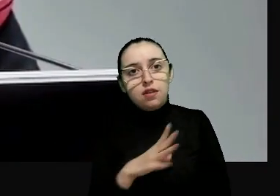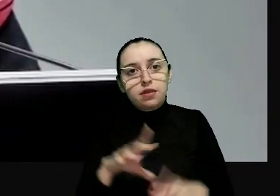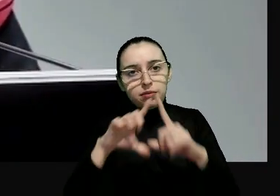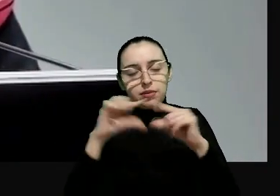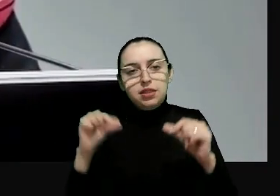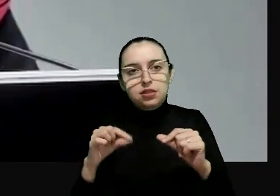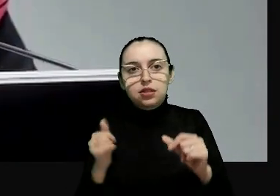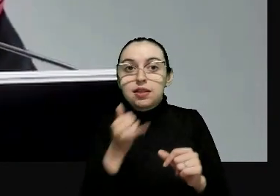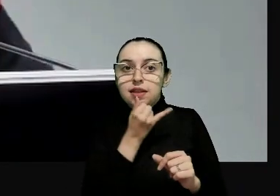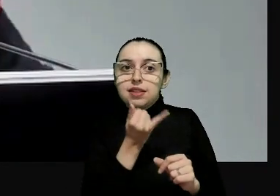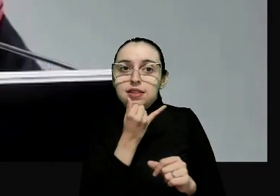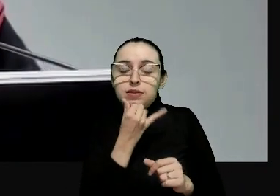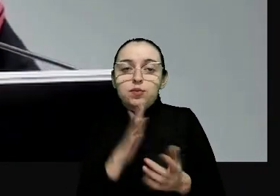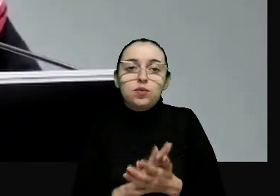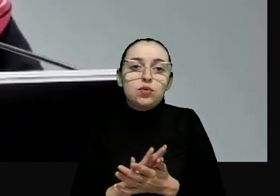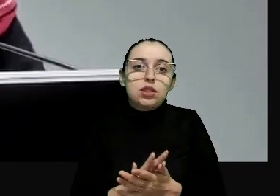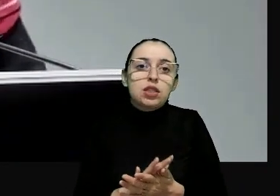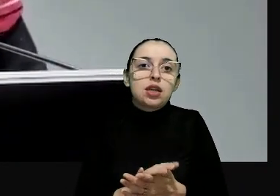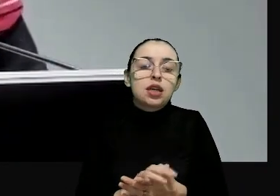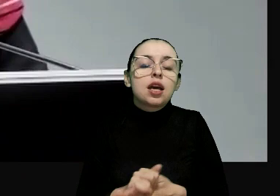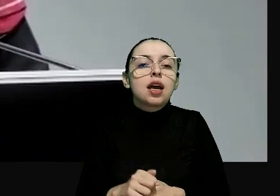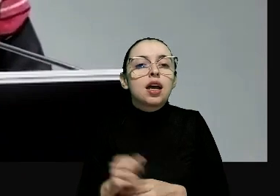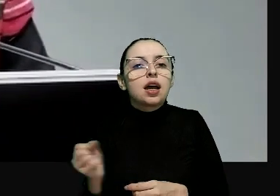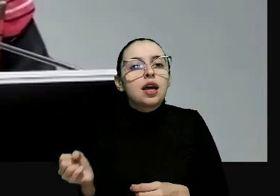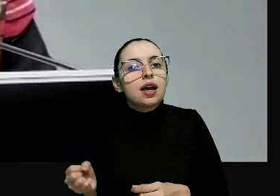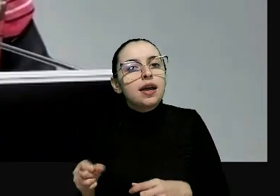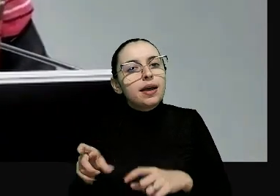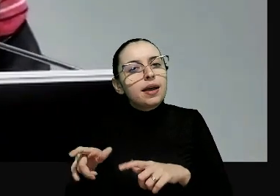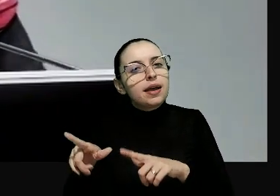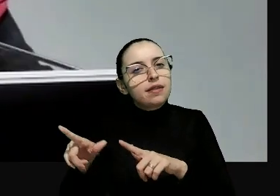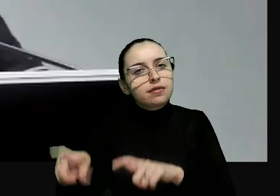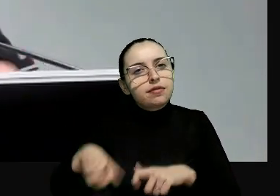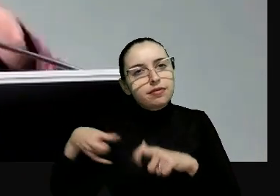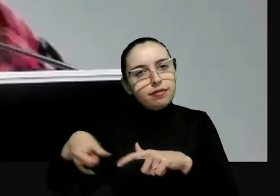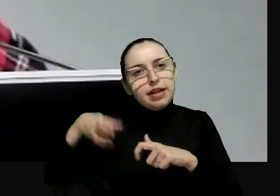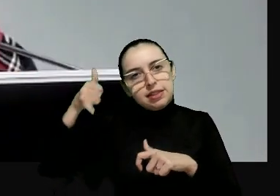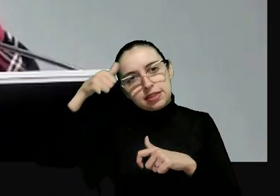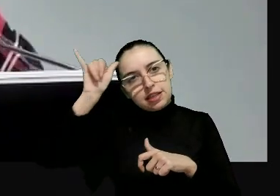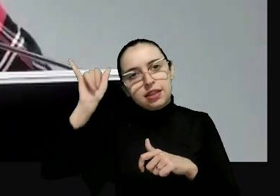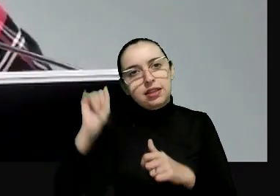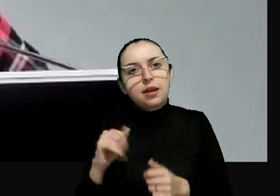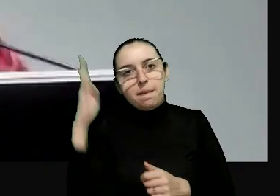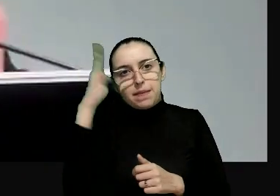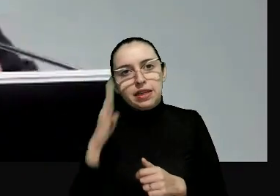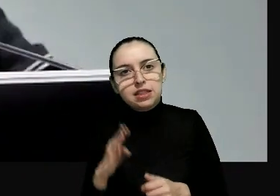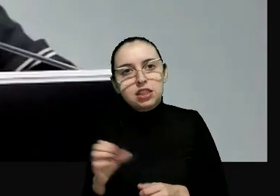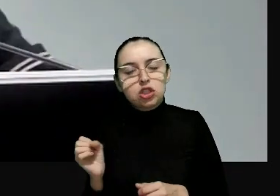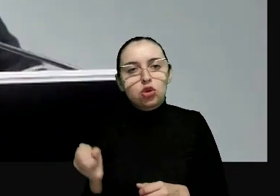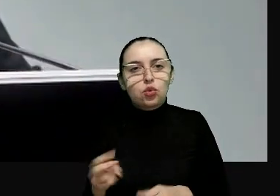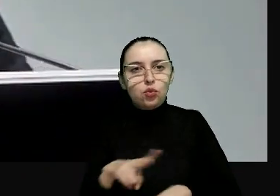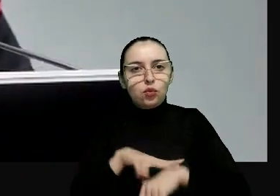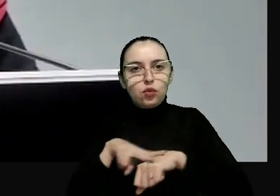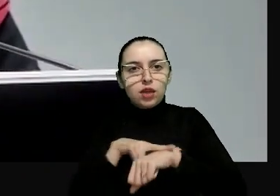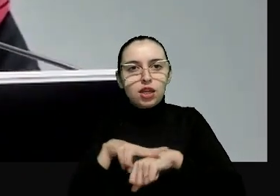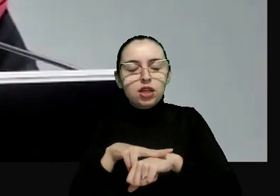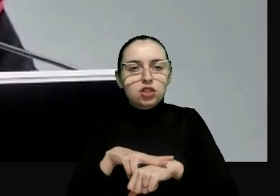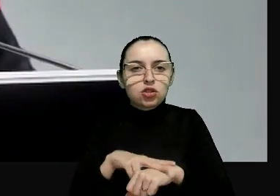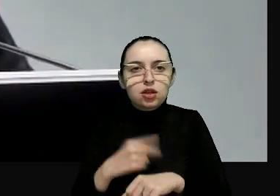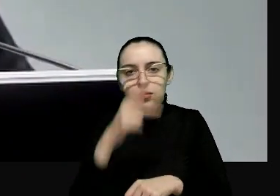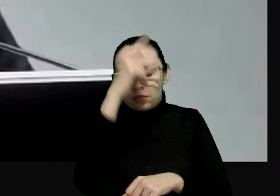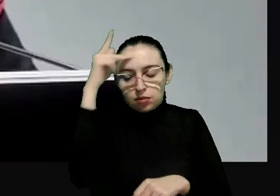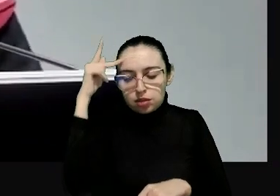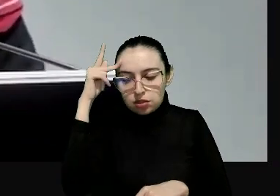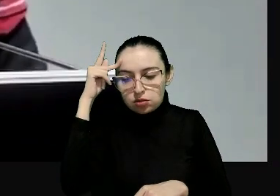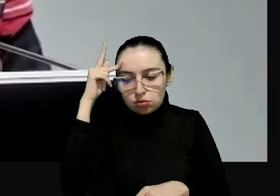Brasília, perdão, Fazenda Brasil Verde. E aí temos uma condenação em razão dessa situação de discriminação histórica. Caso povo